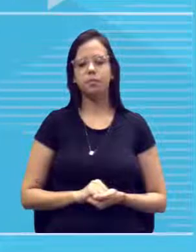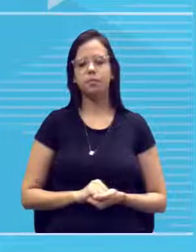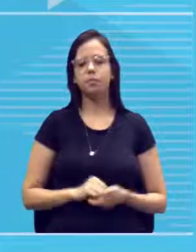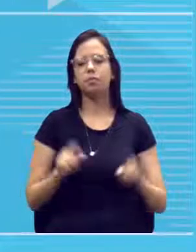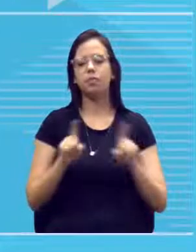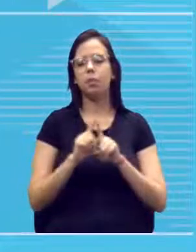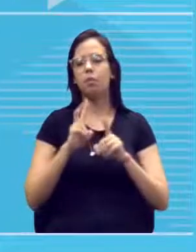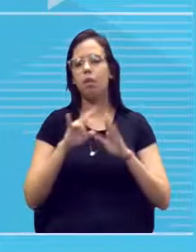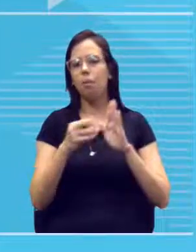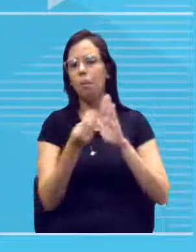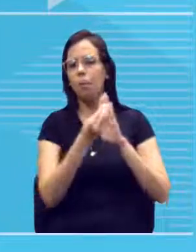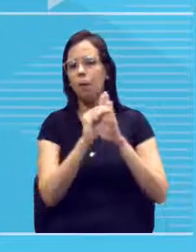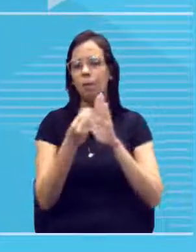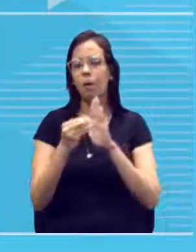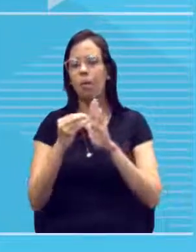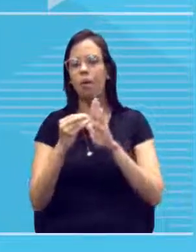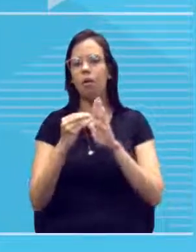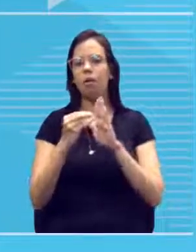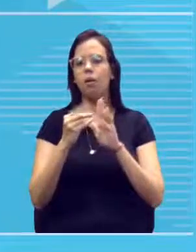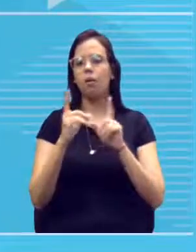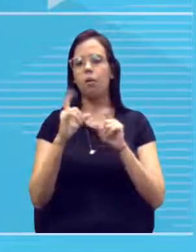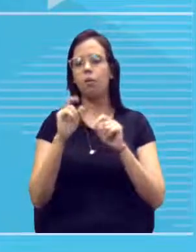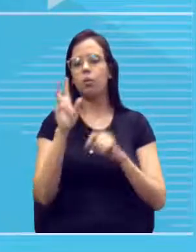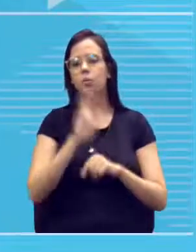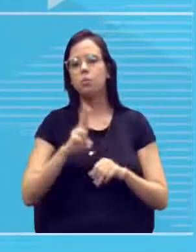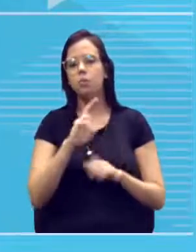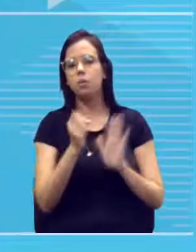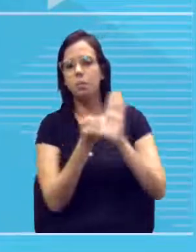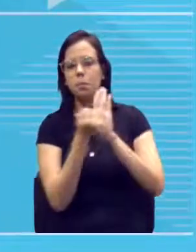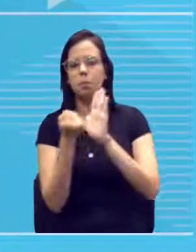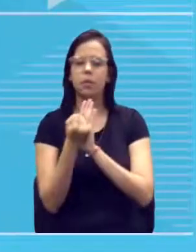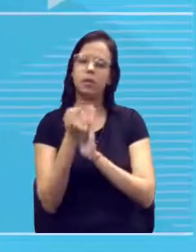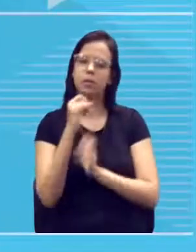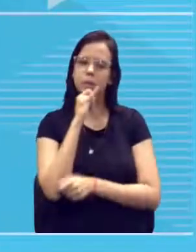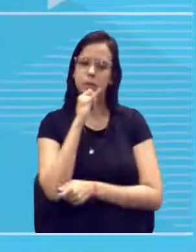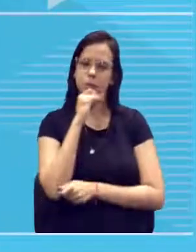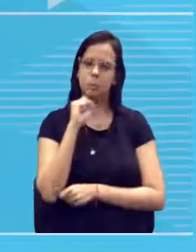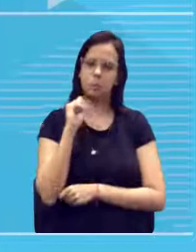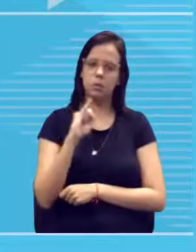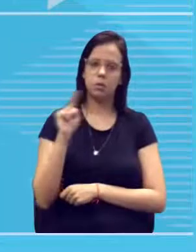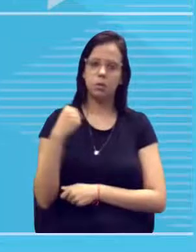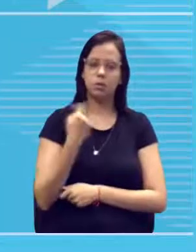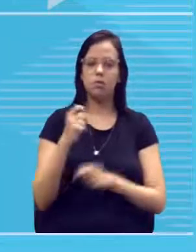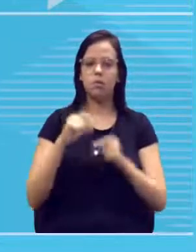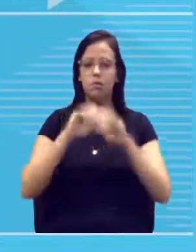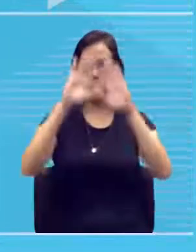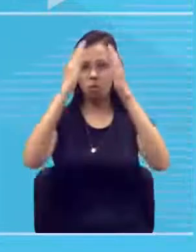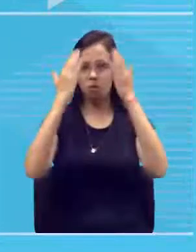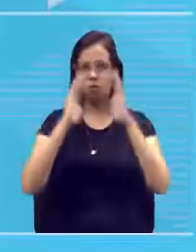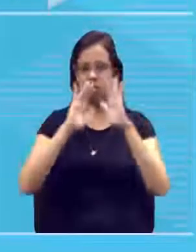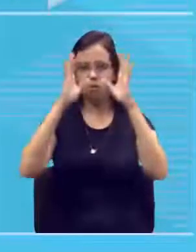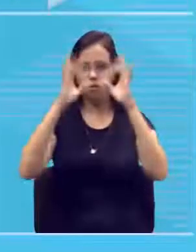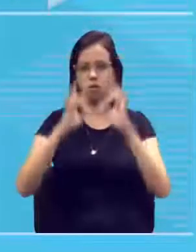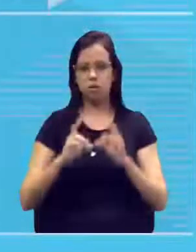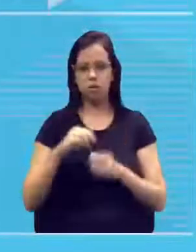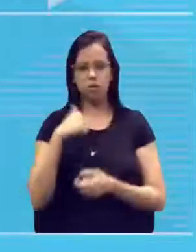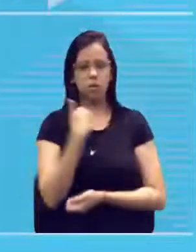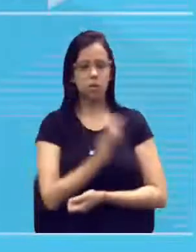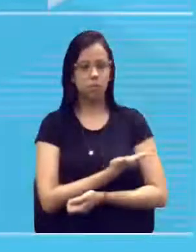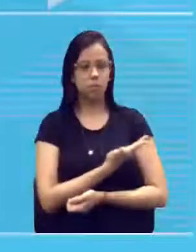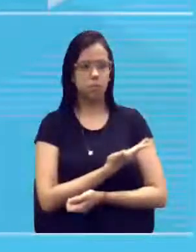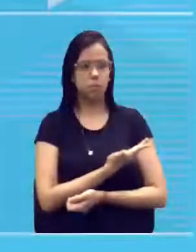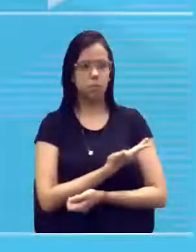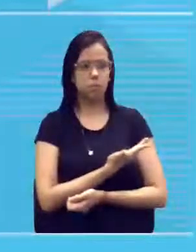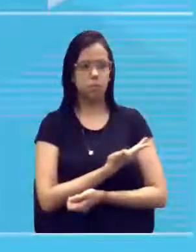colocando e trazendo para a gente símbolos, tá? Se a gente fizer uma análise específica desse cladograma, tá? O a gente tem aqui, ó? Vou dar